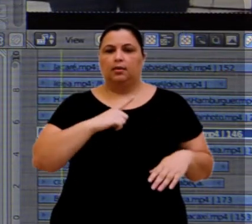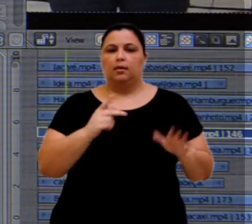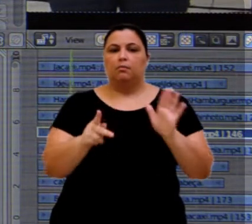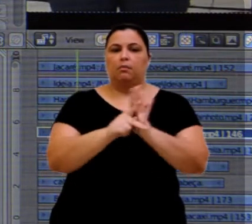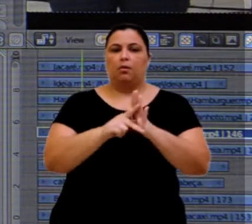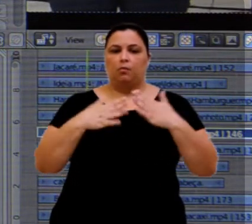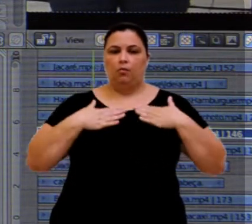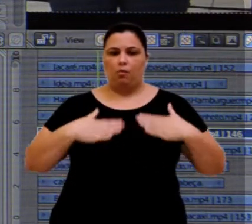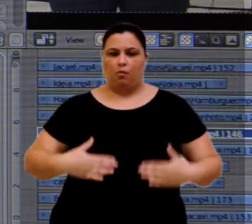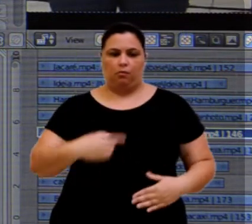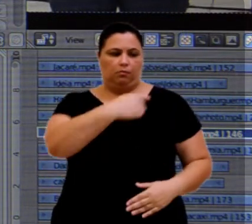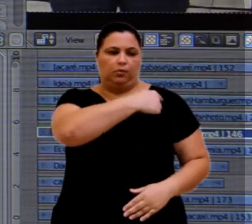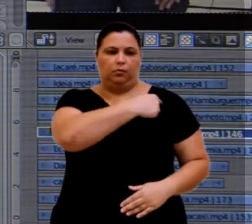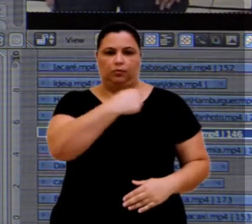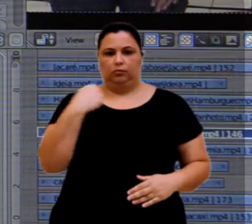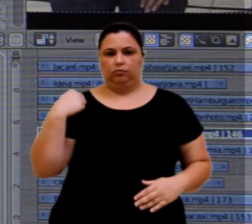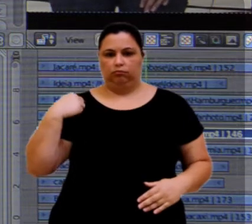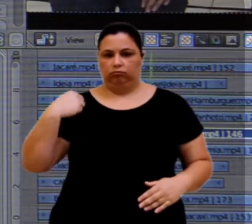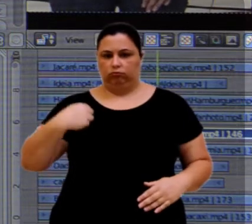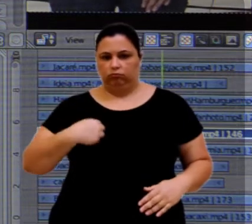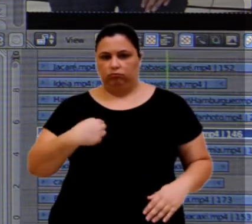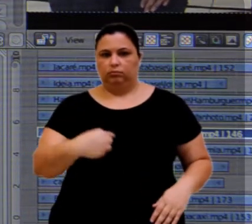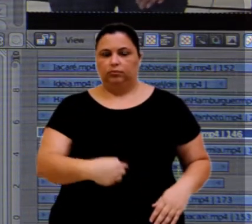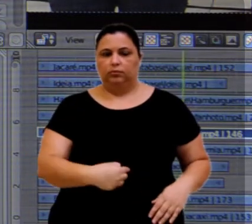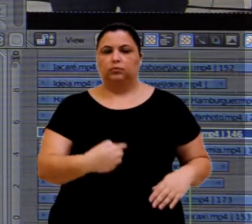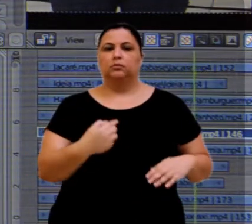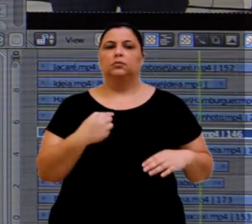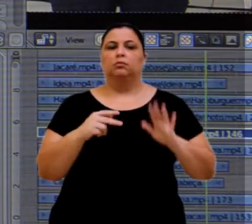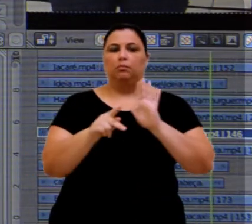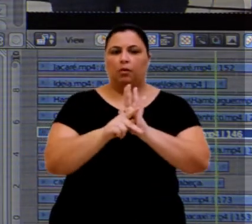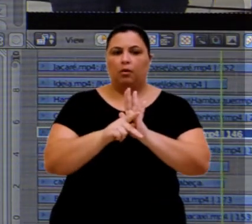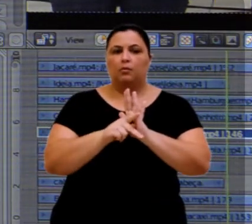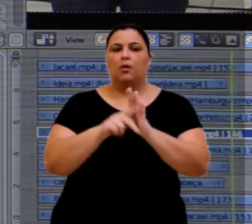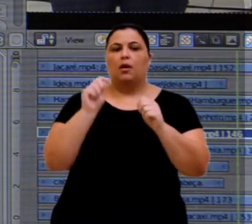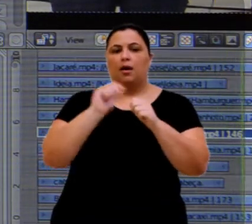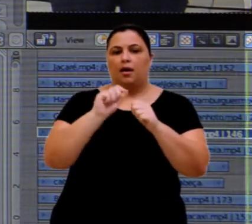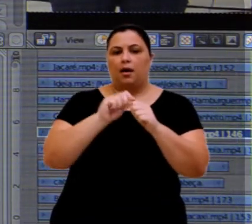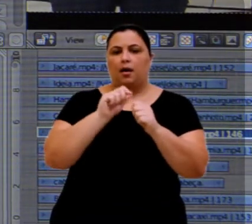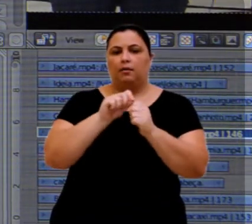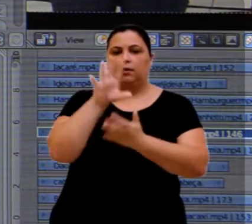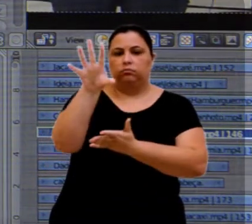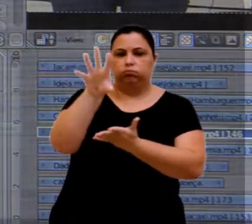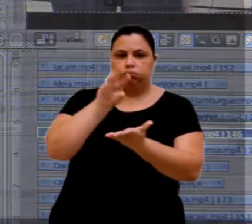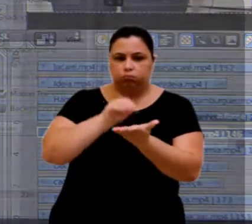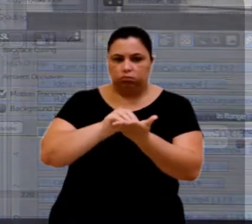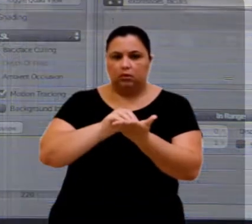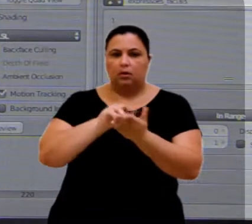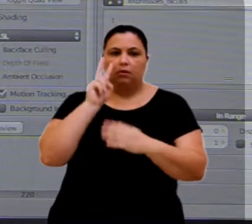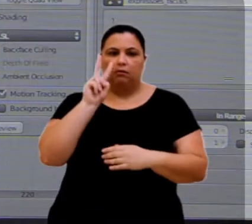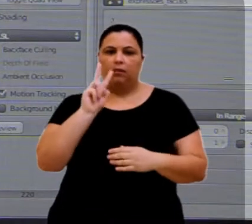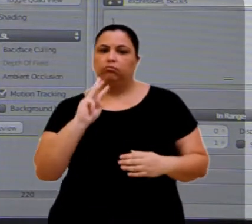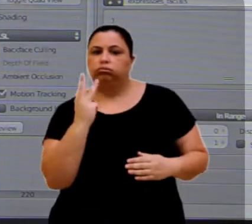marcadores afixados em roupas especiais. Esses dados vetoriais são mapeados tridimensionalmente,